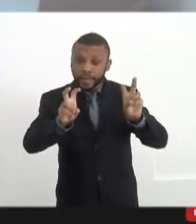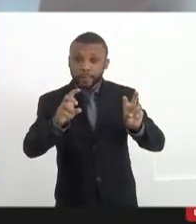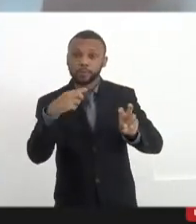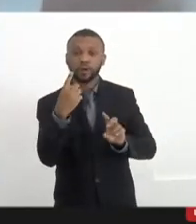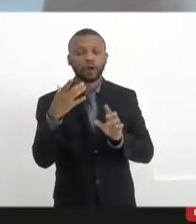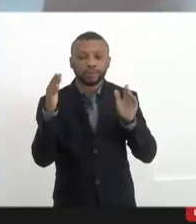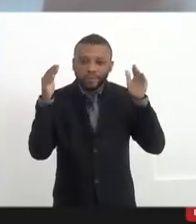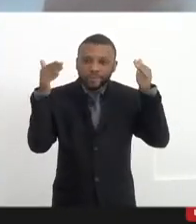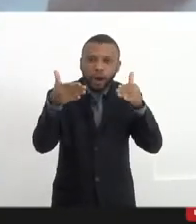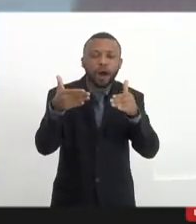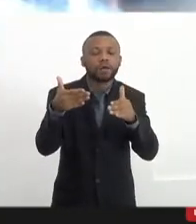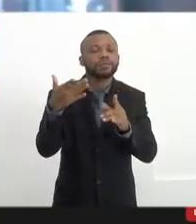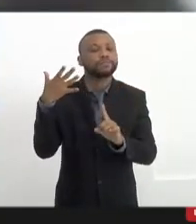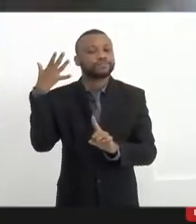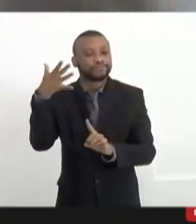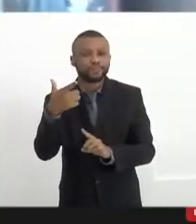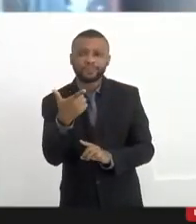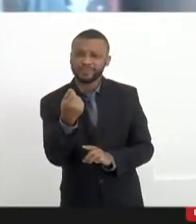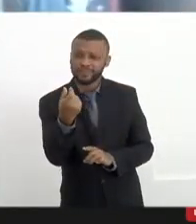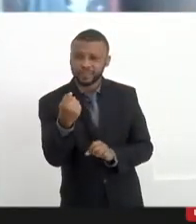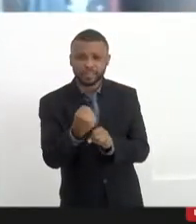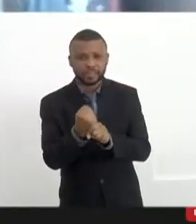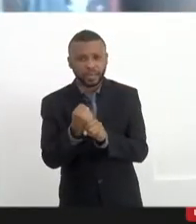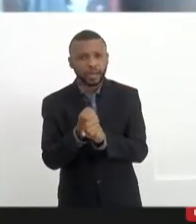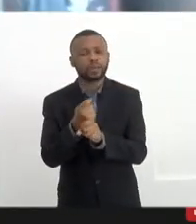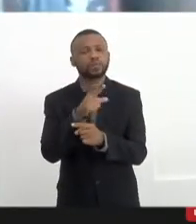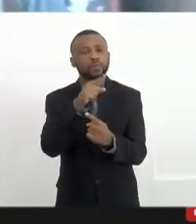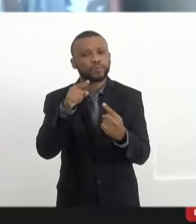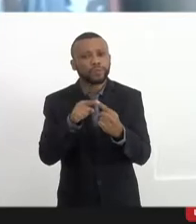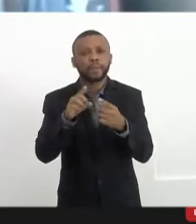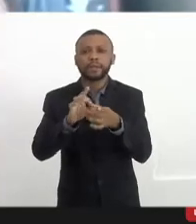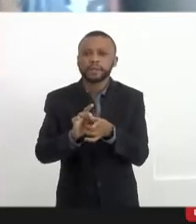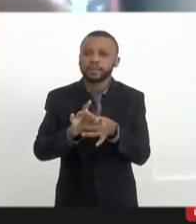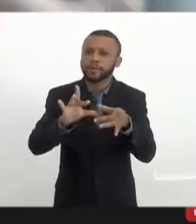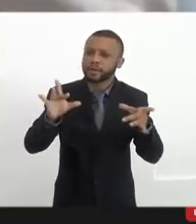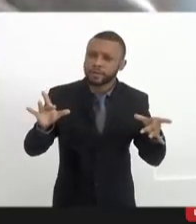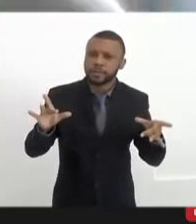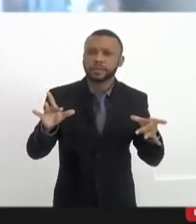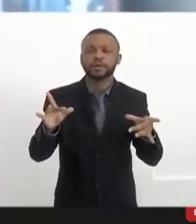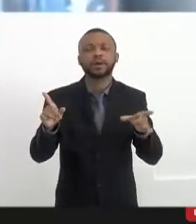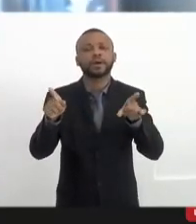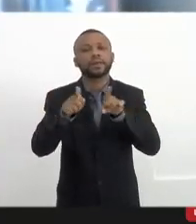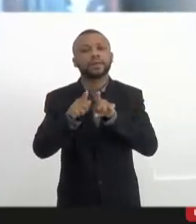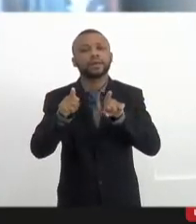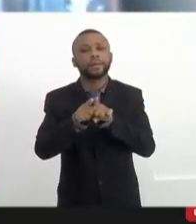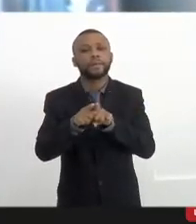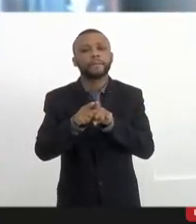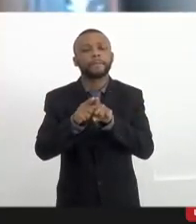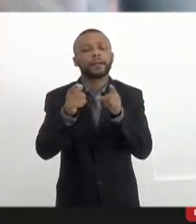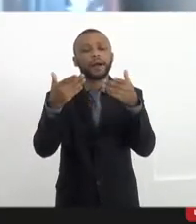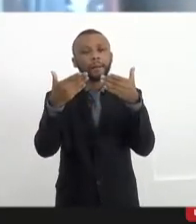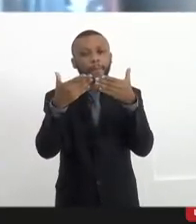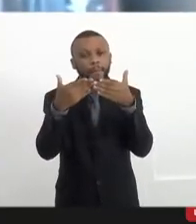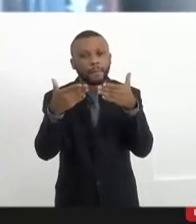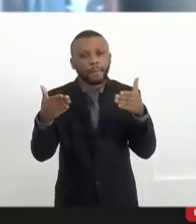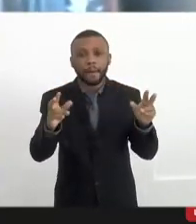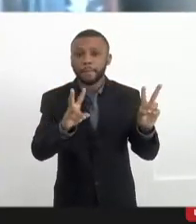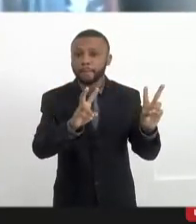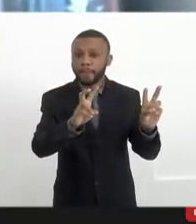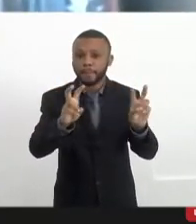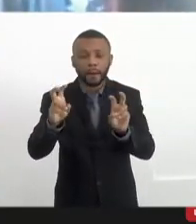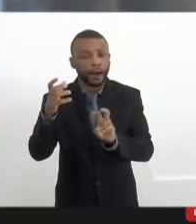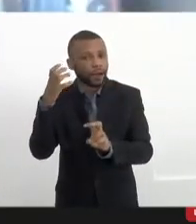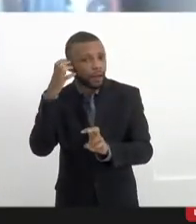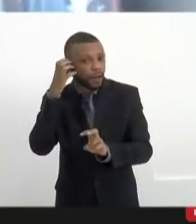fórum de 20 anos atrás pela democratização e pela ampliação das rádios e TVs